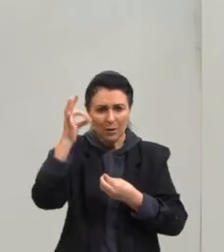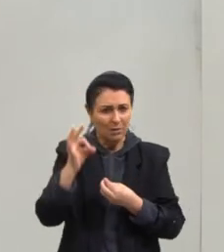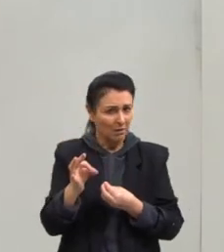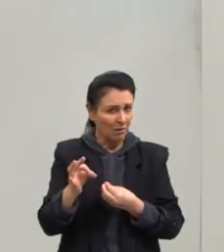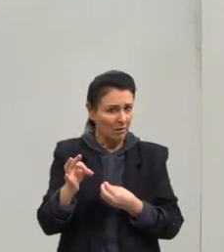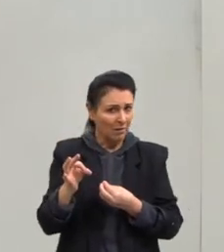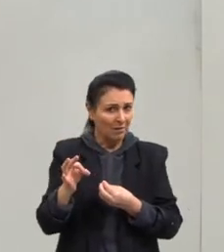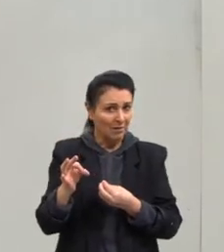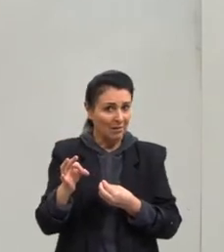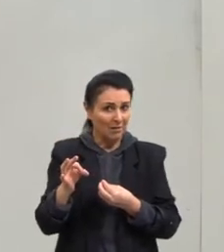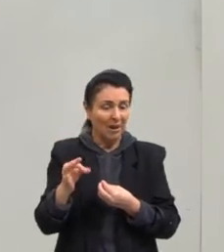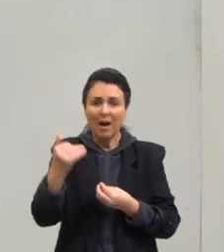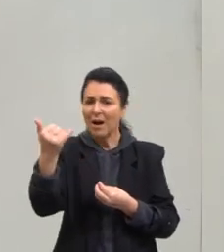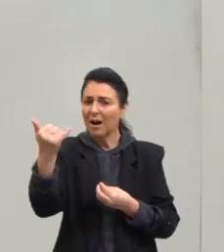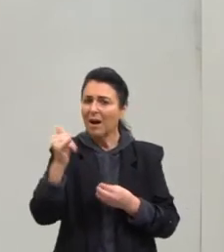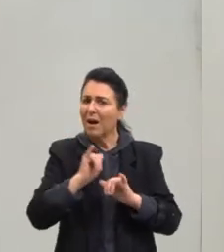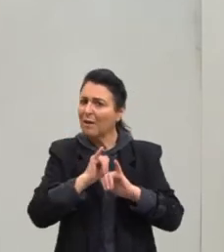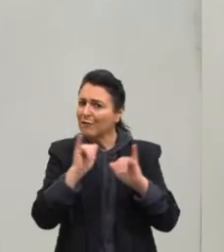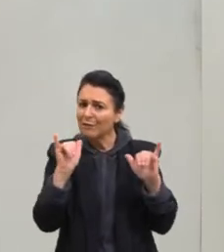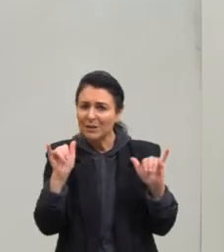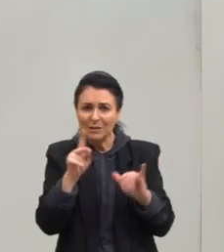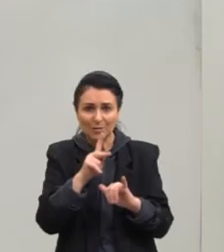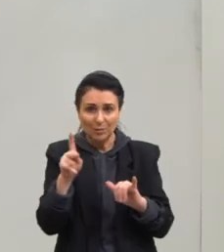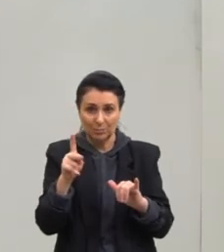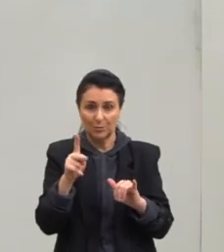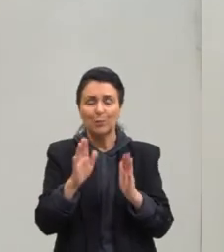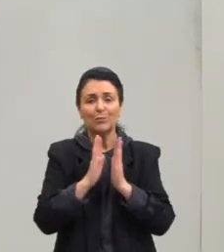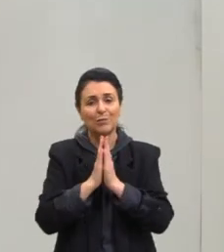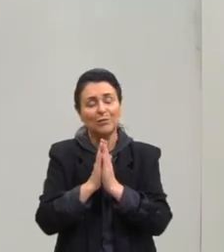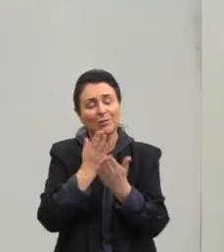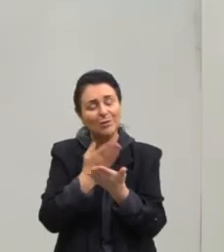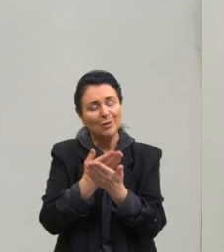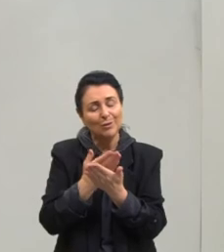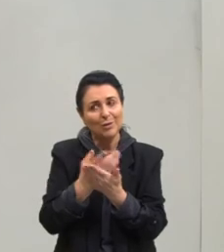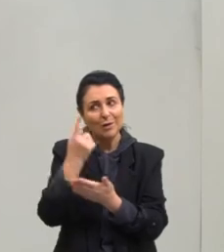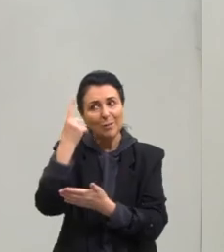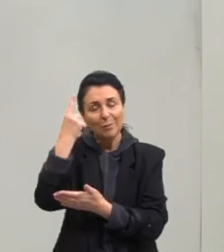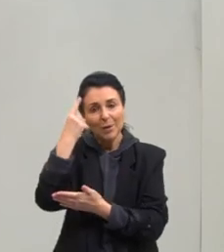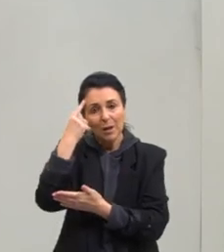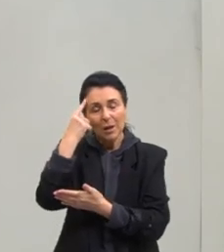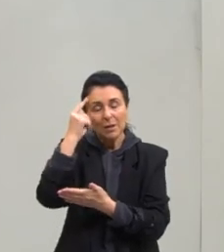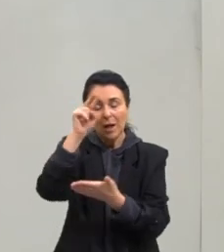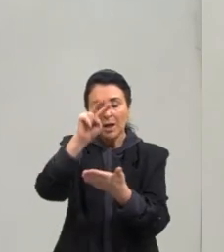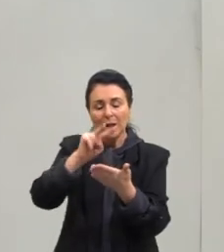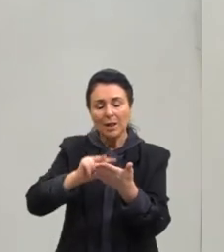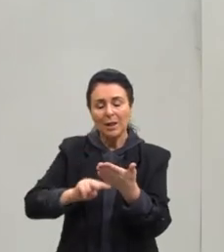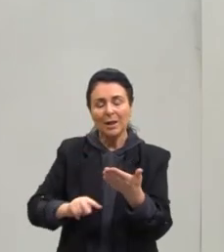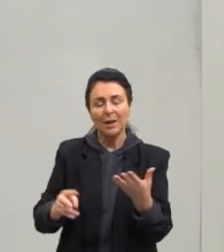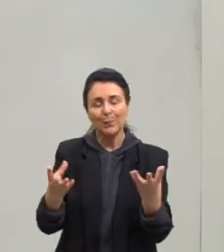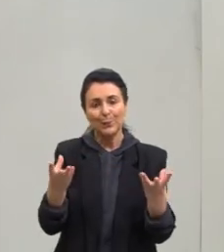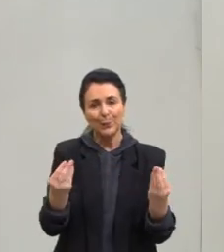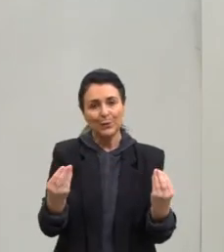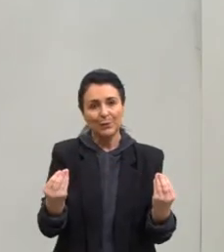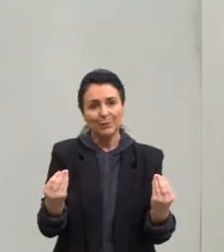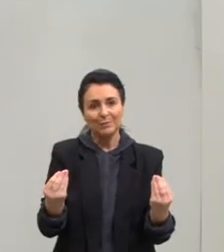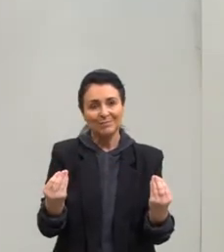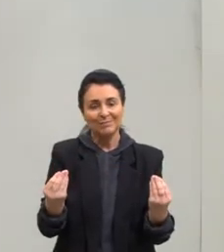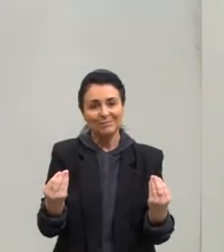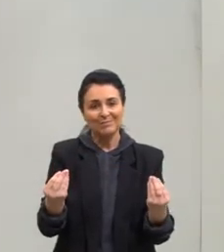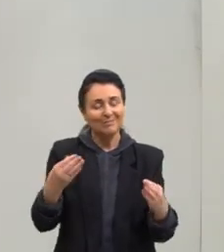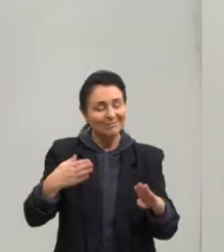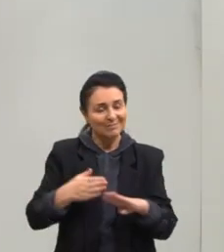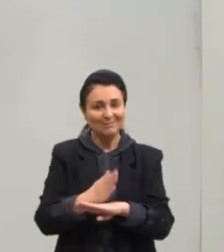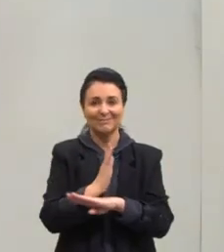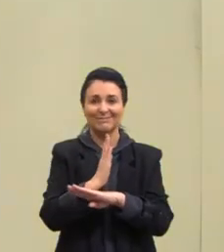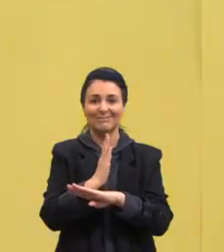certo? E estudem, reflitam, leiam bastante e partiu